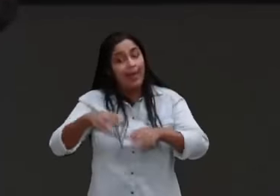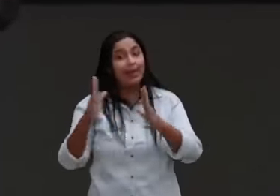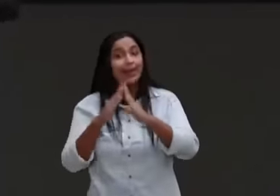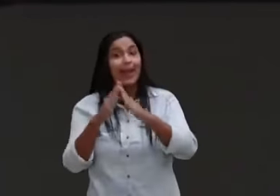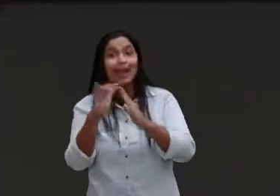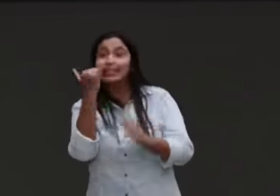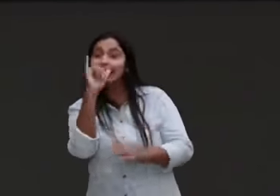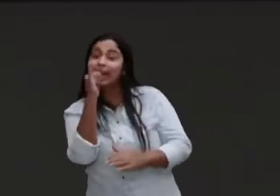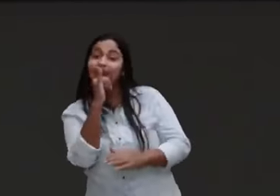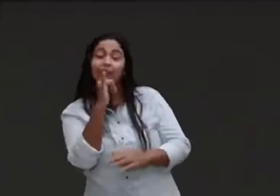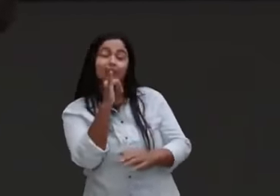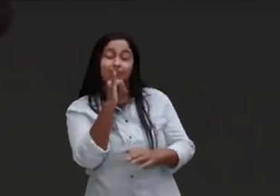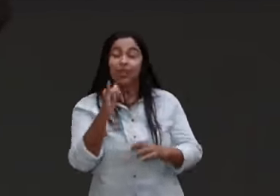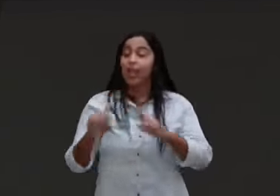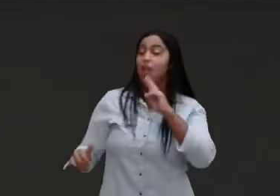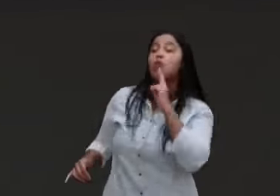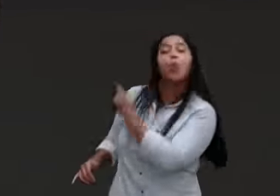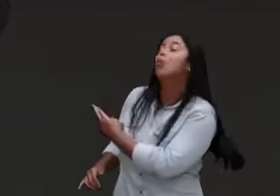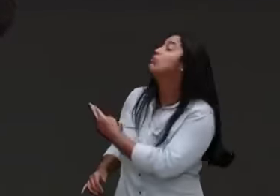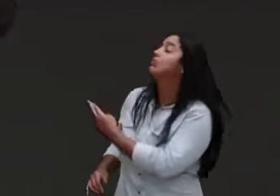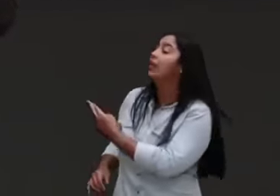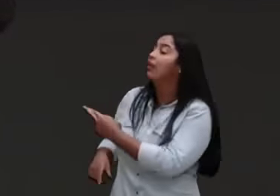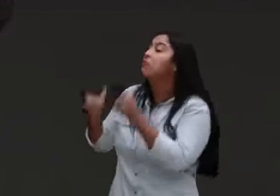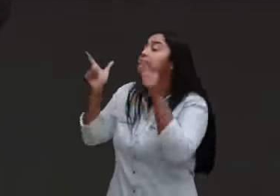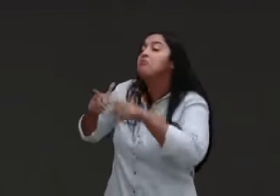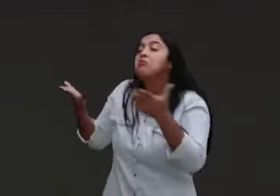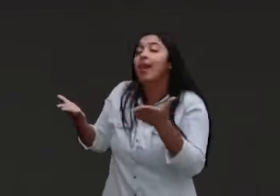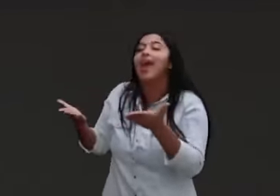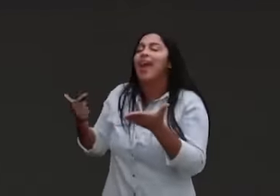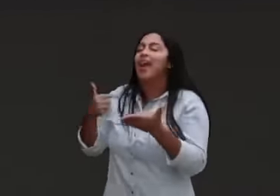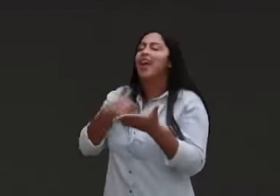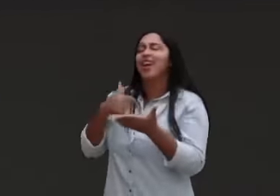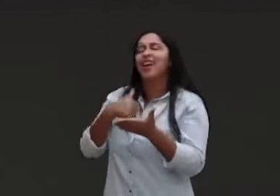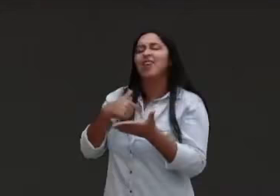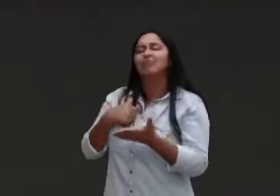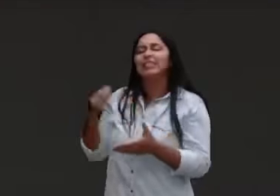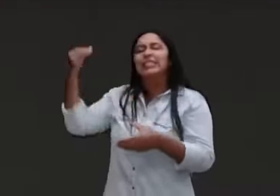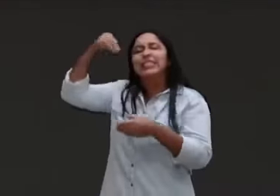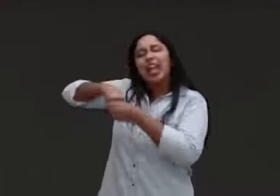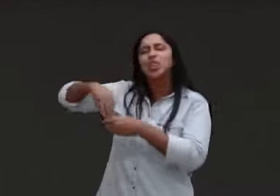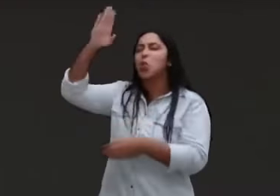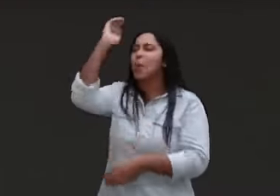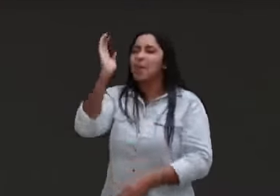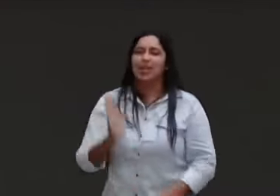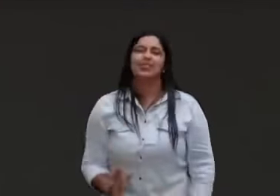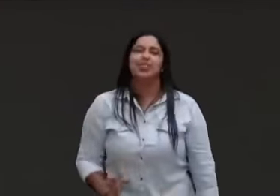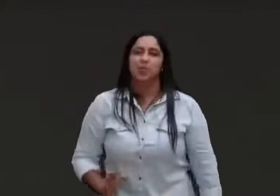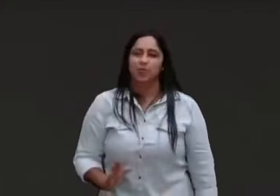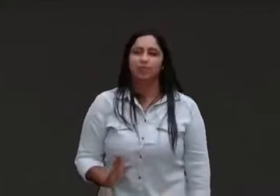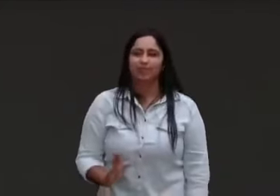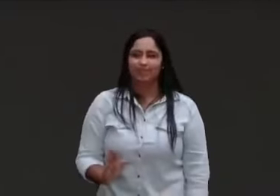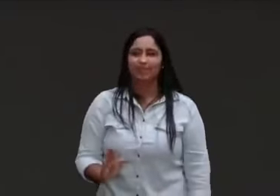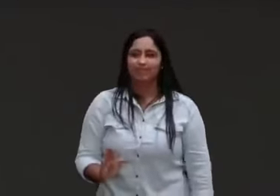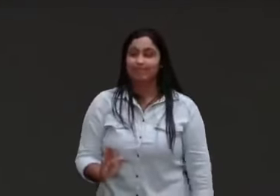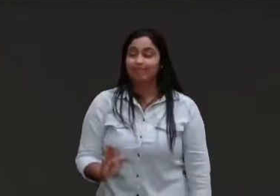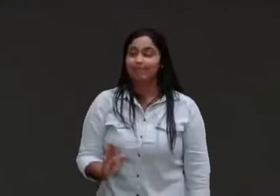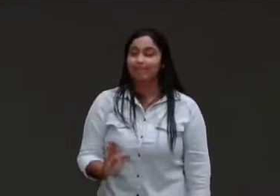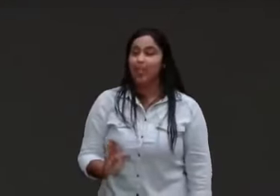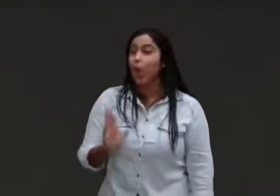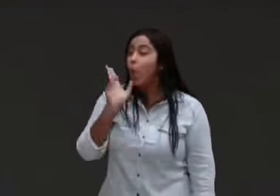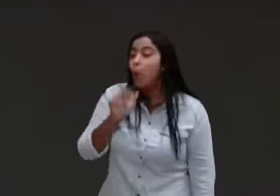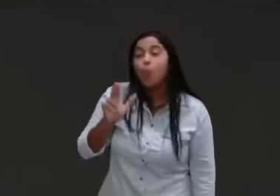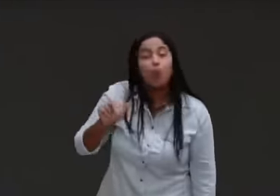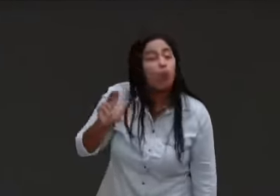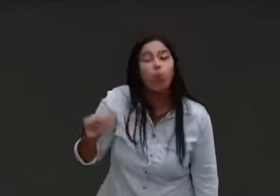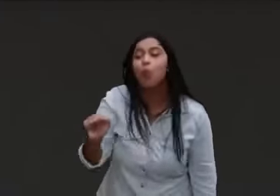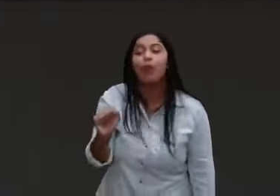Brasil, perguntaram, mas o Brasil, cheio de problema, por que o Brasil, ele disse assim, eu nunca vi um país, ter branco,